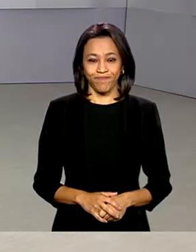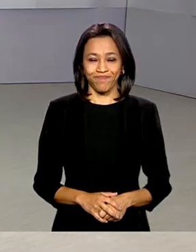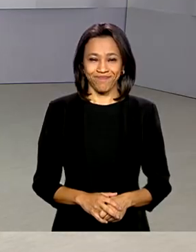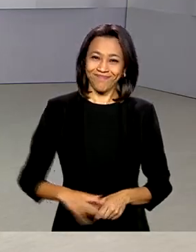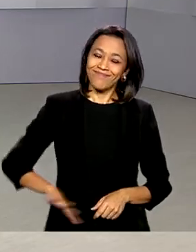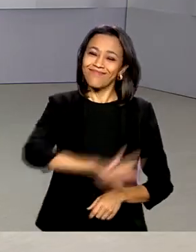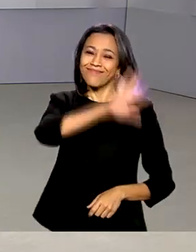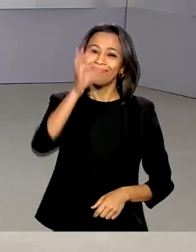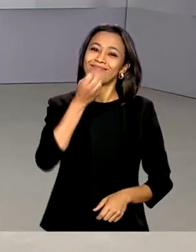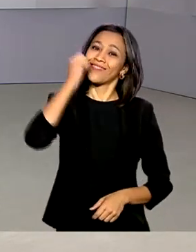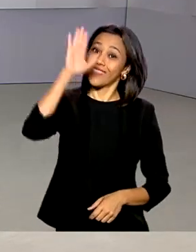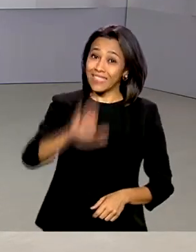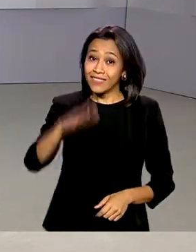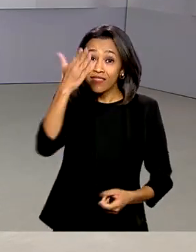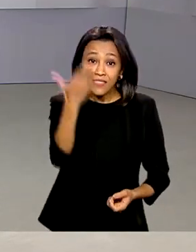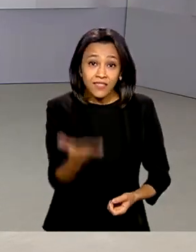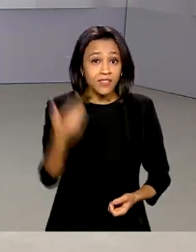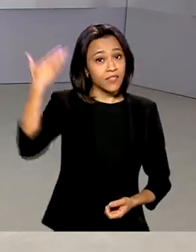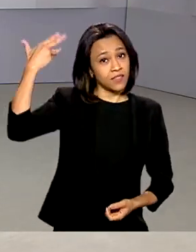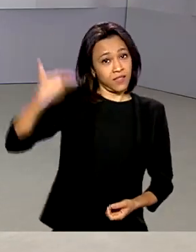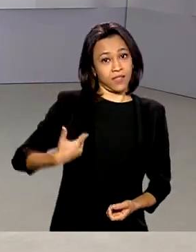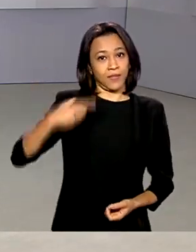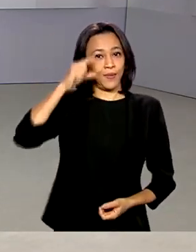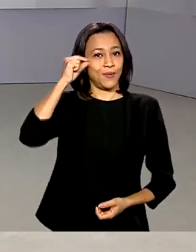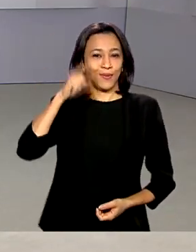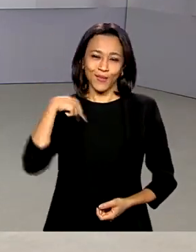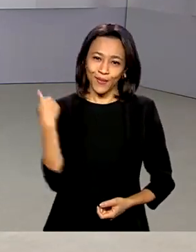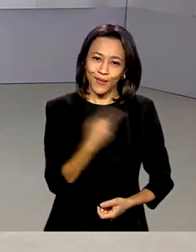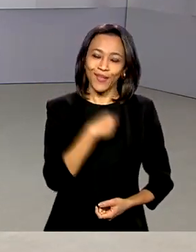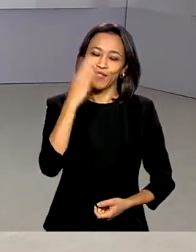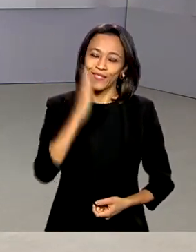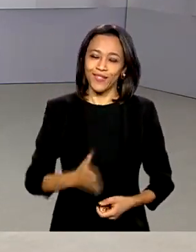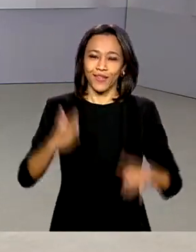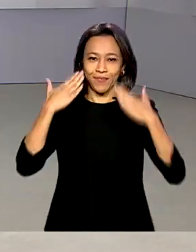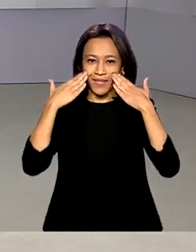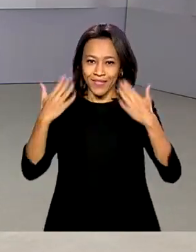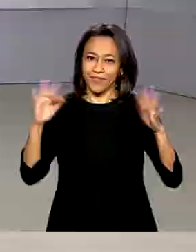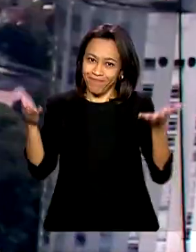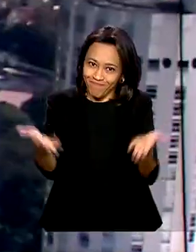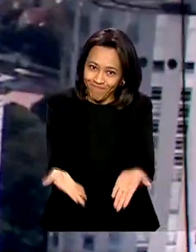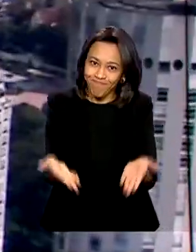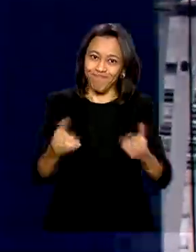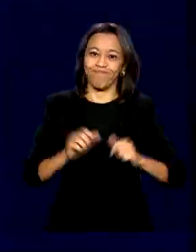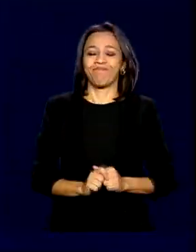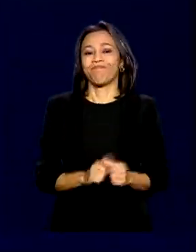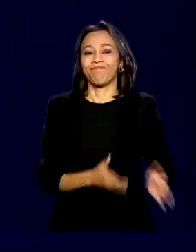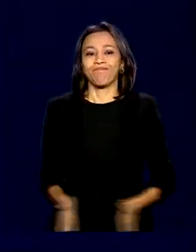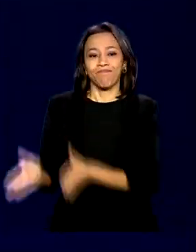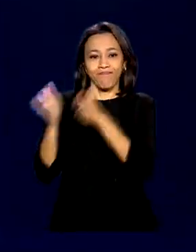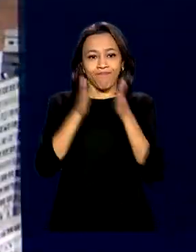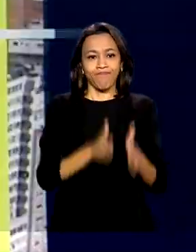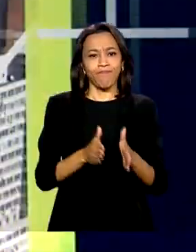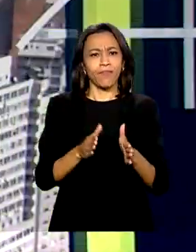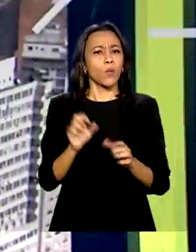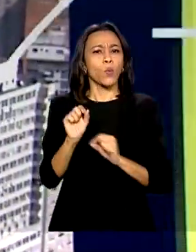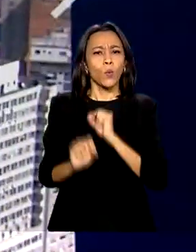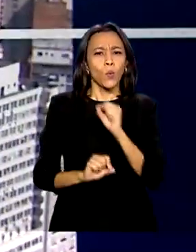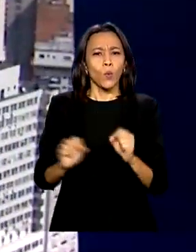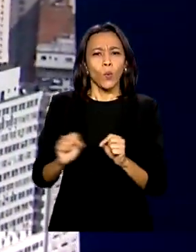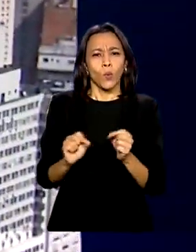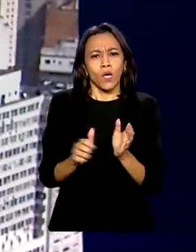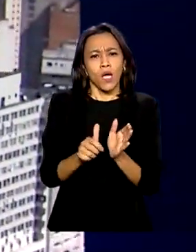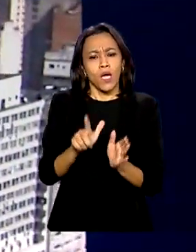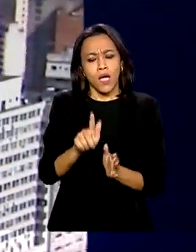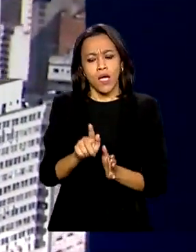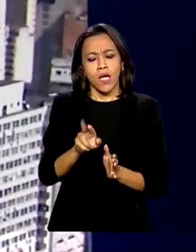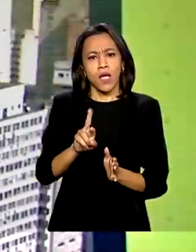Olá, boa tarde para você. Eu sou o Roberto Camargo e já estamos de volta com o governo agora. A safra nacional de grãos deve